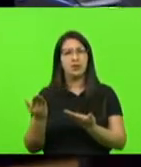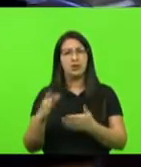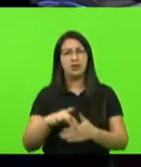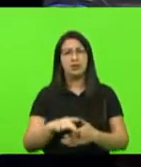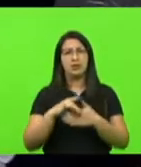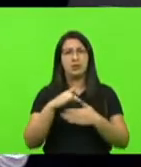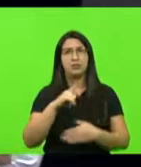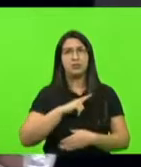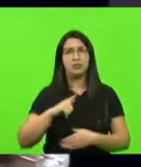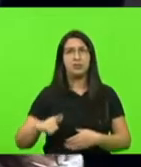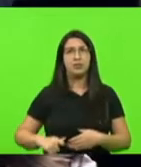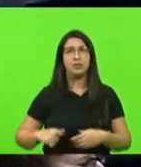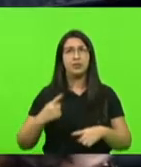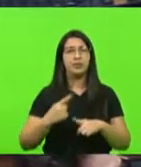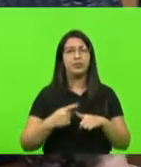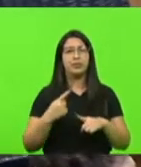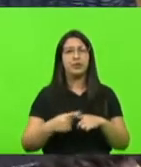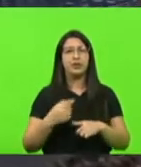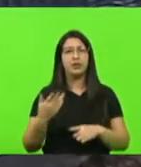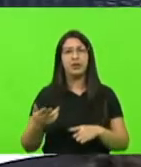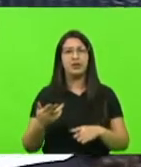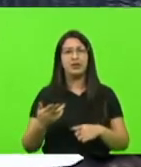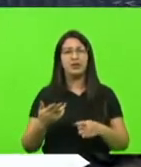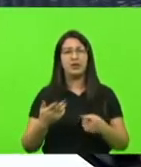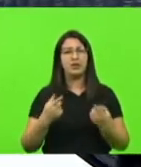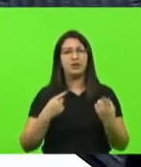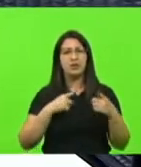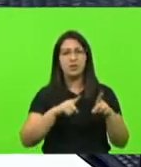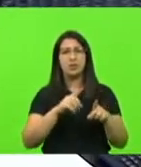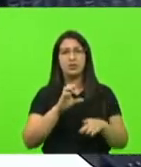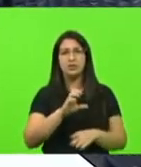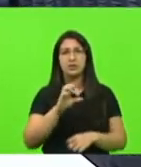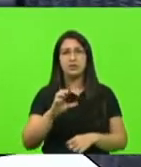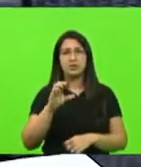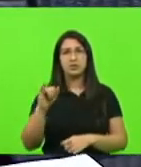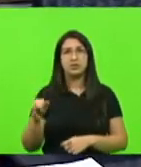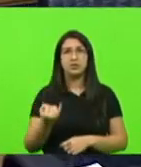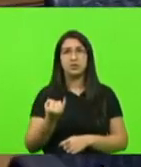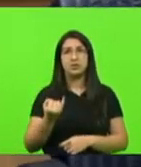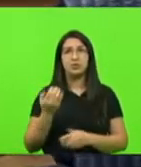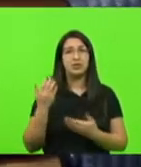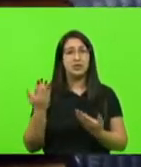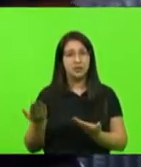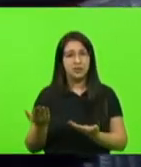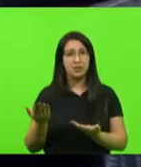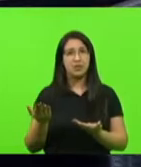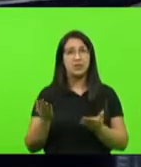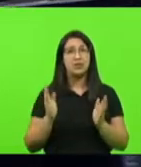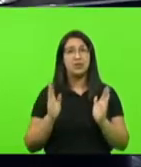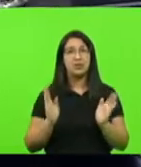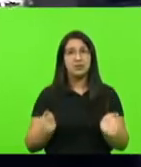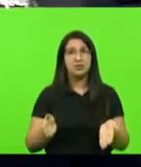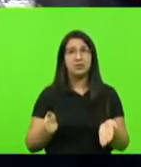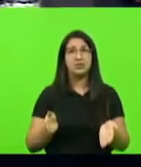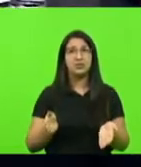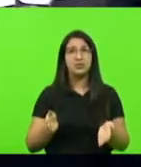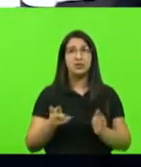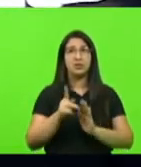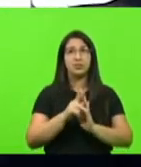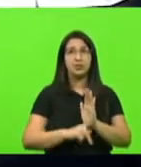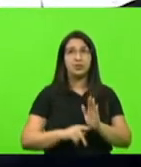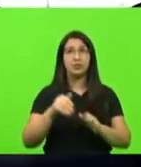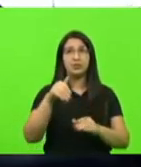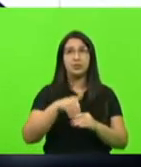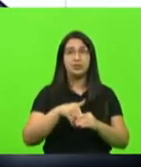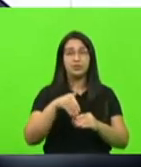governo, porque foi um posicionamento contrário que teve na CCJ e que ele mesmo teve até então. Esse projeto foi votado